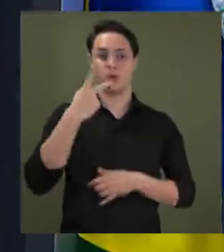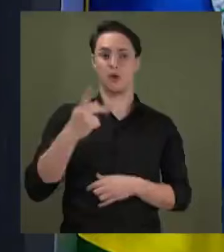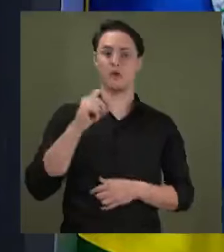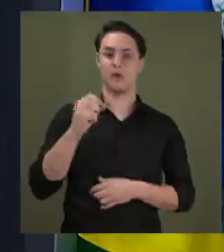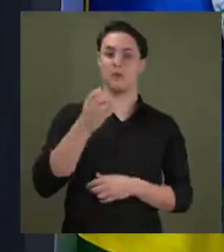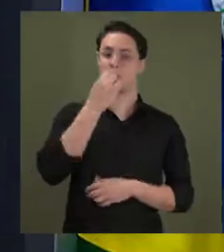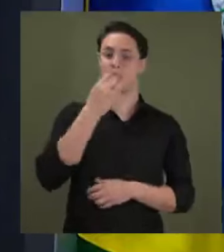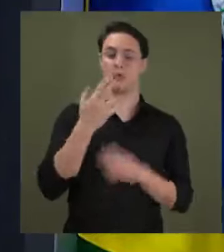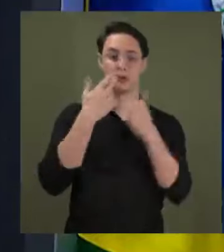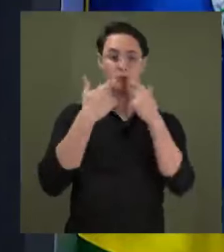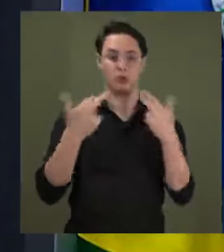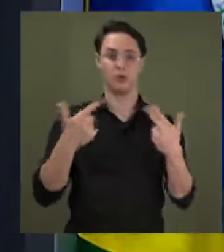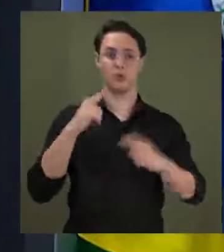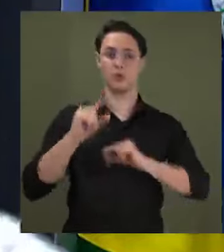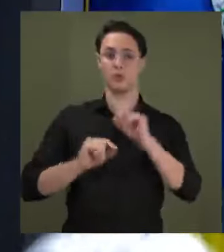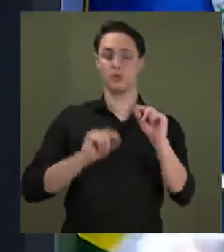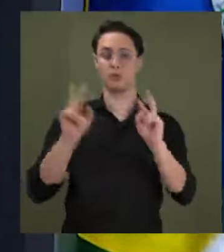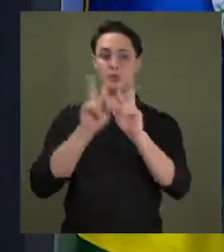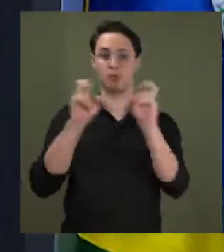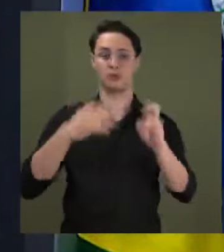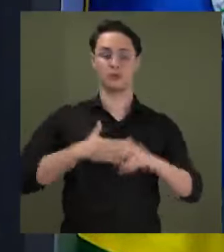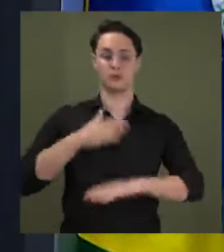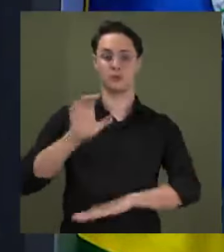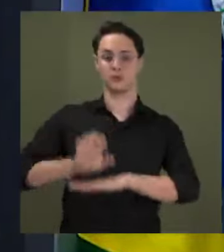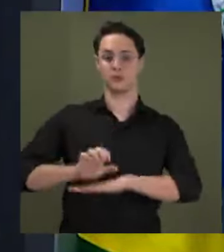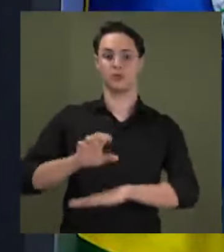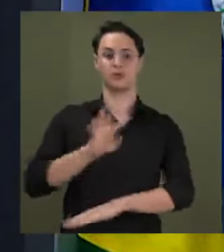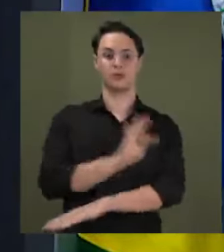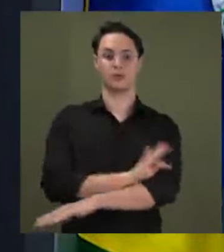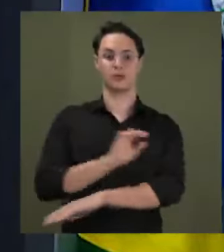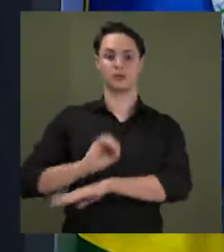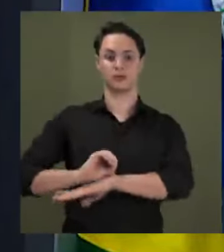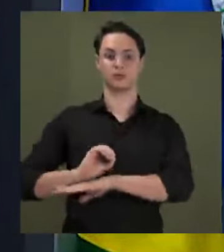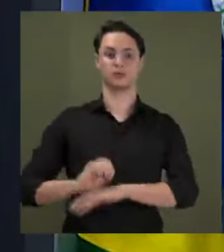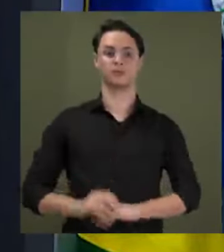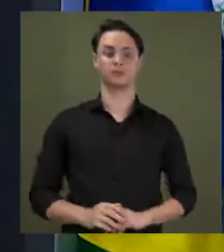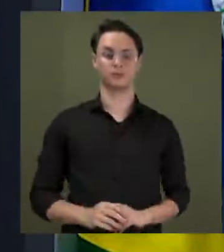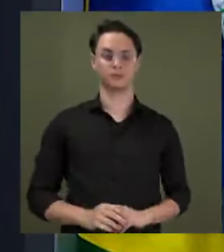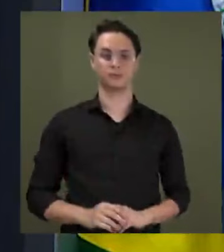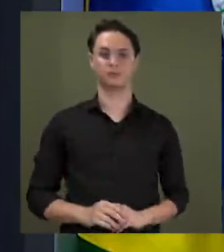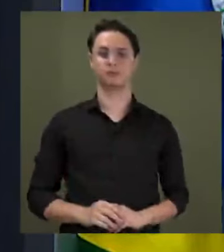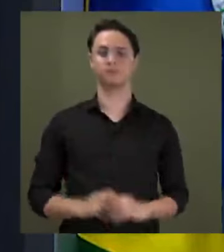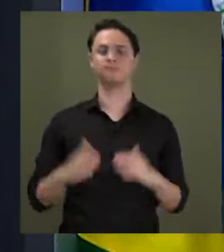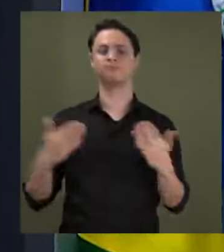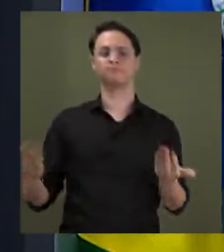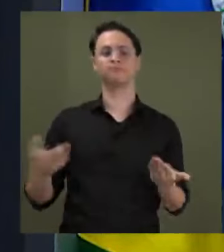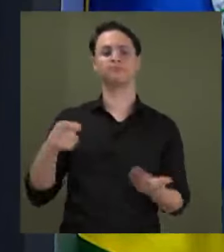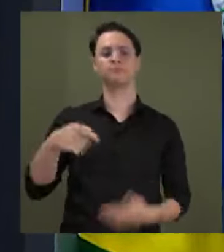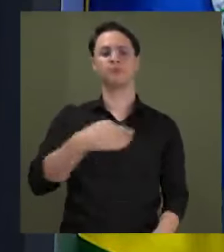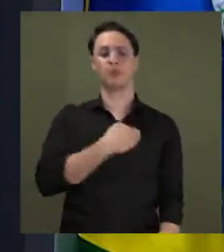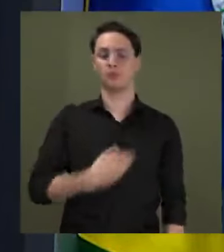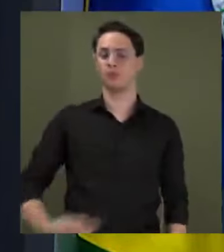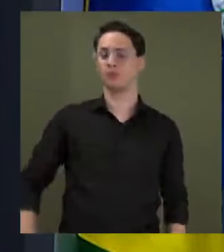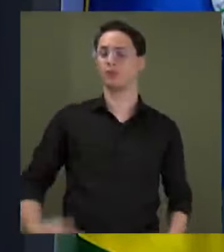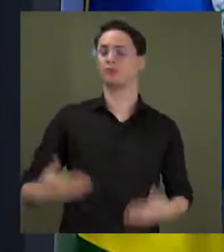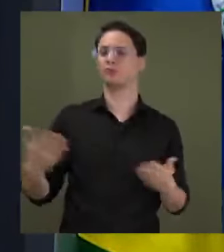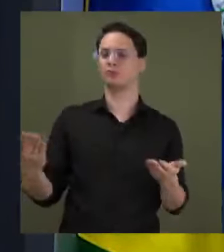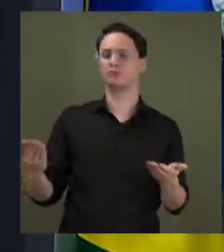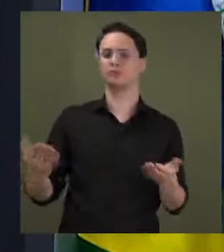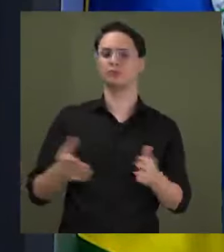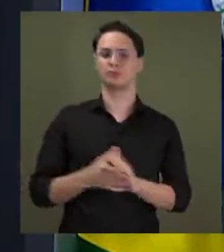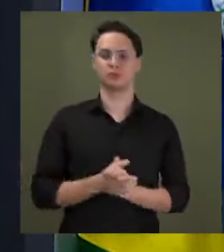notícia em relação ao meu estado do Tocantins. Que tipo de governo é esse? Alguns se perguntam